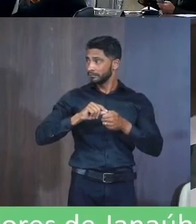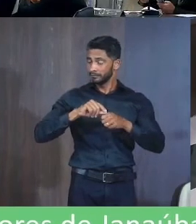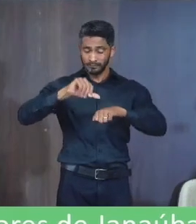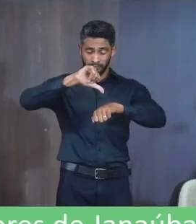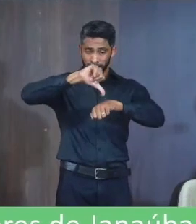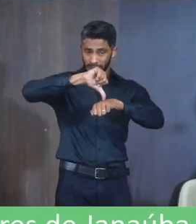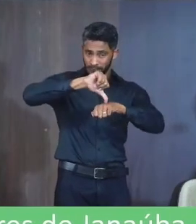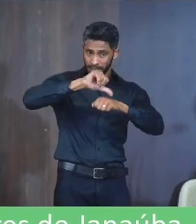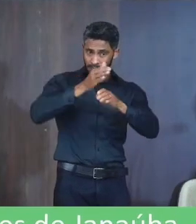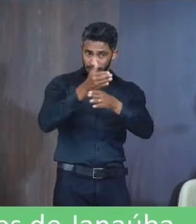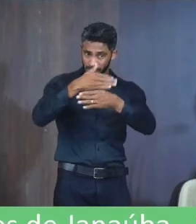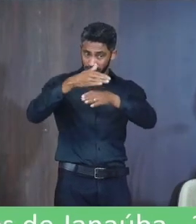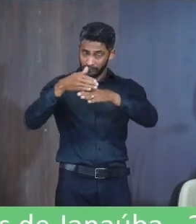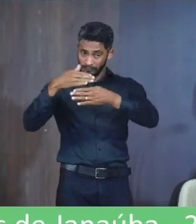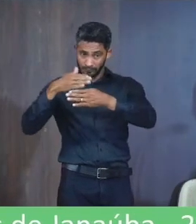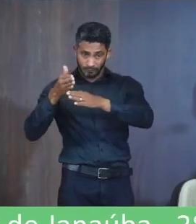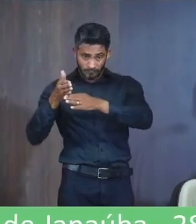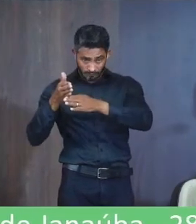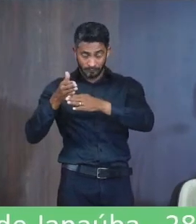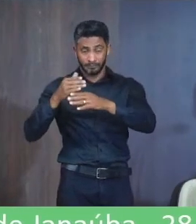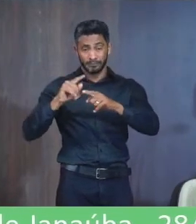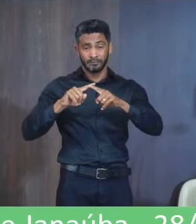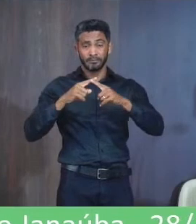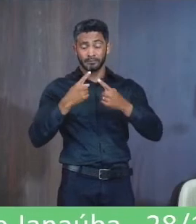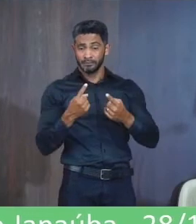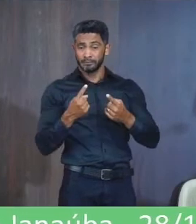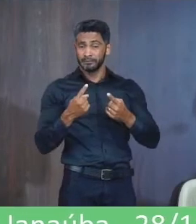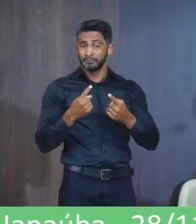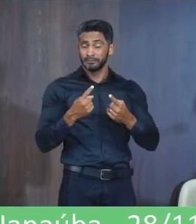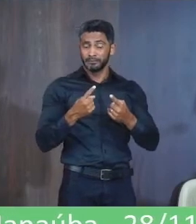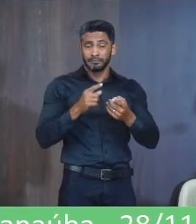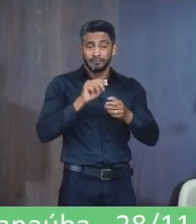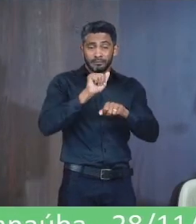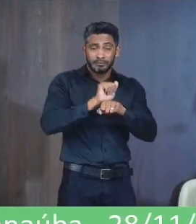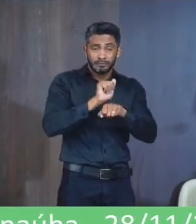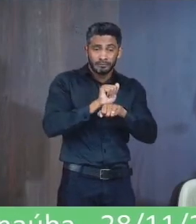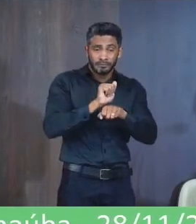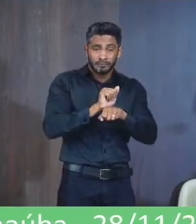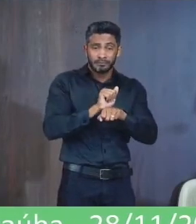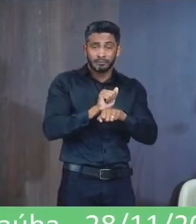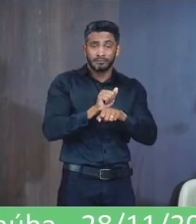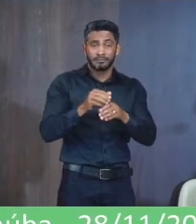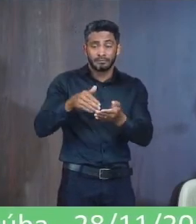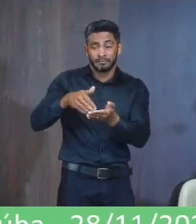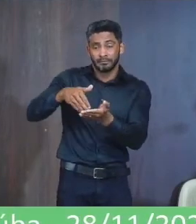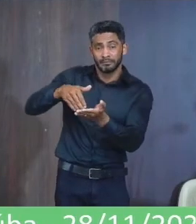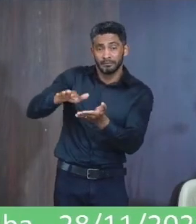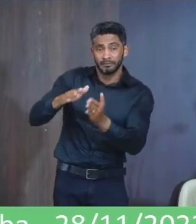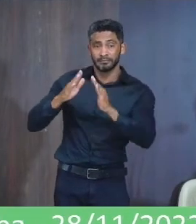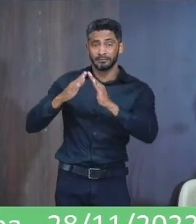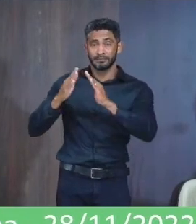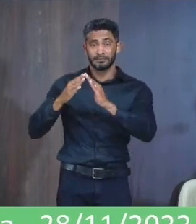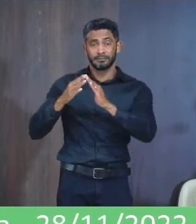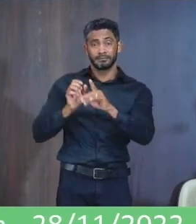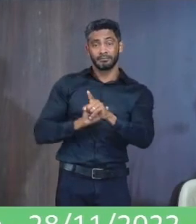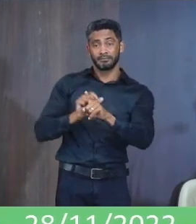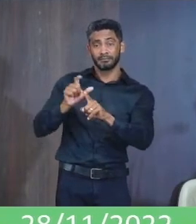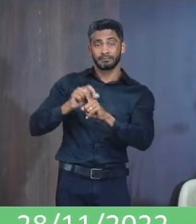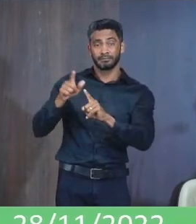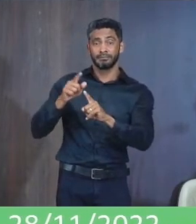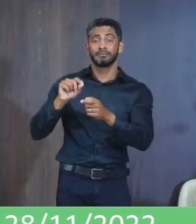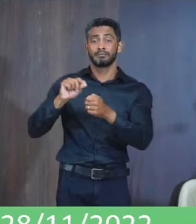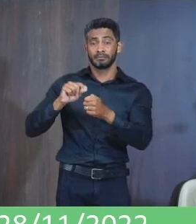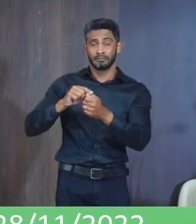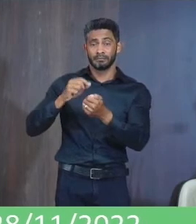Está construindo a sede E eles Estavam com Ordem De despejo Foi feito Um acordo Um contrato Para